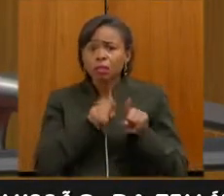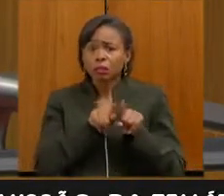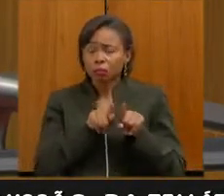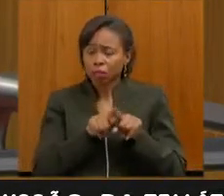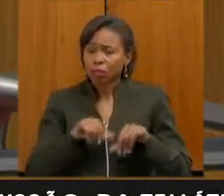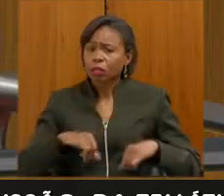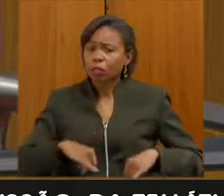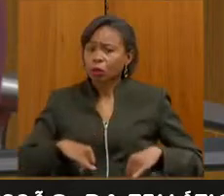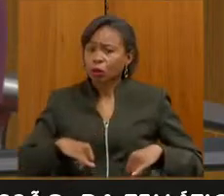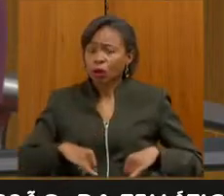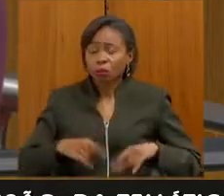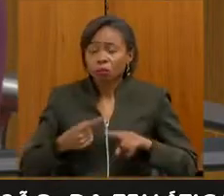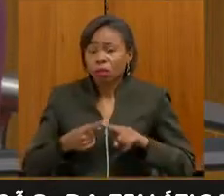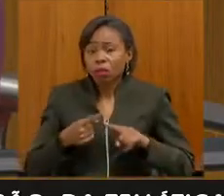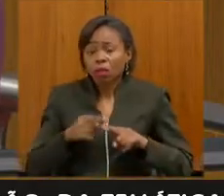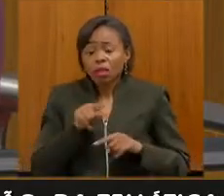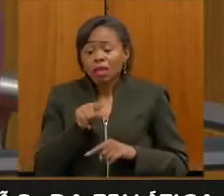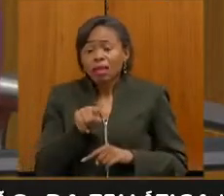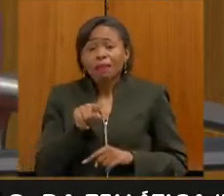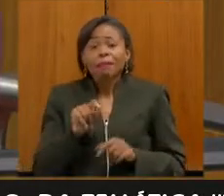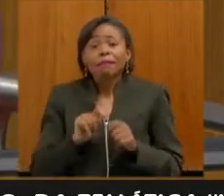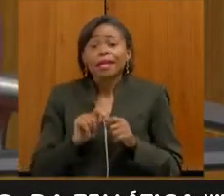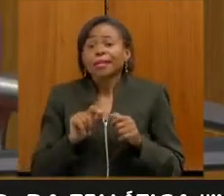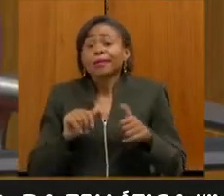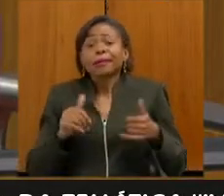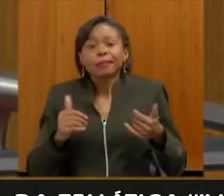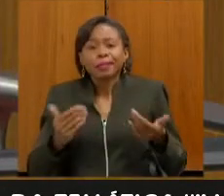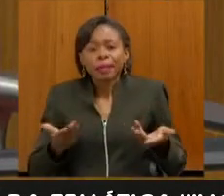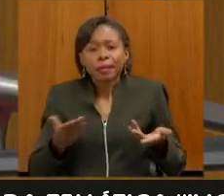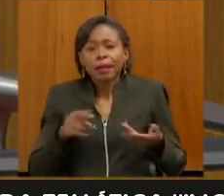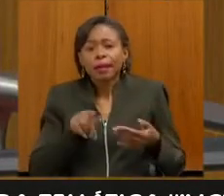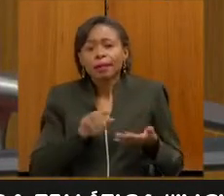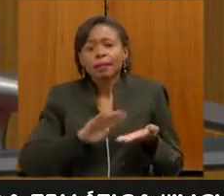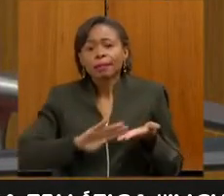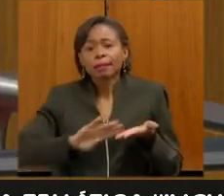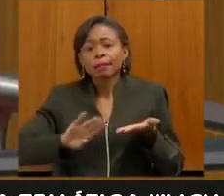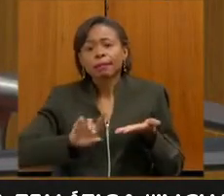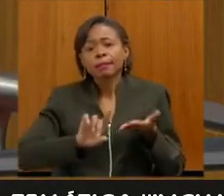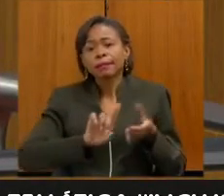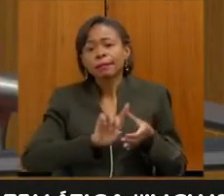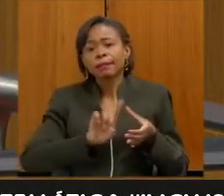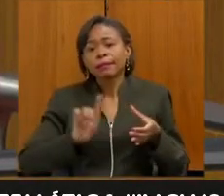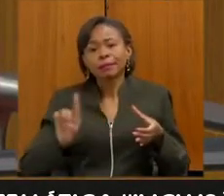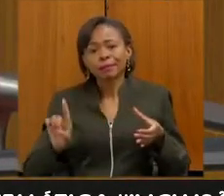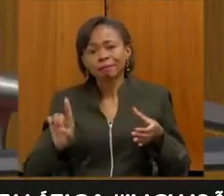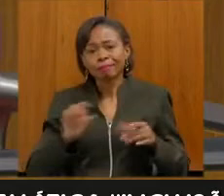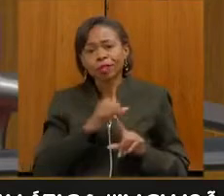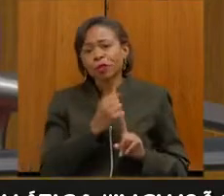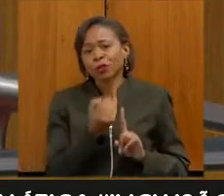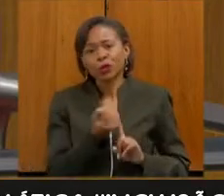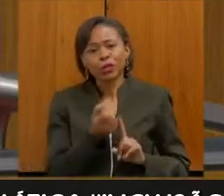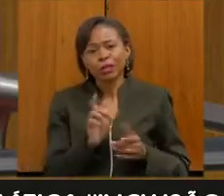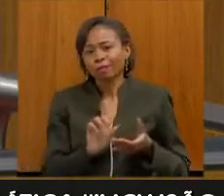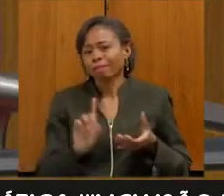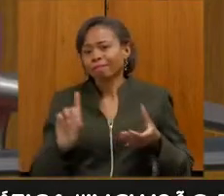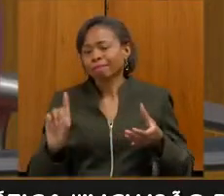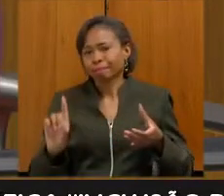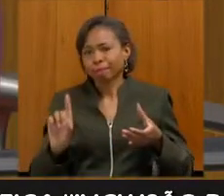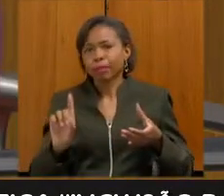e acaba sendo privado desse convívio social. Falar da pessoa com deficiência, acho que a gente